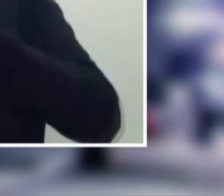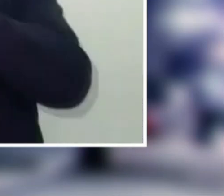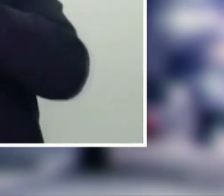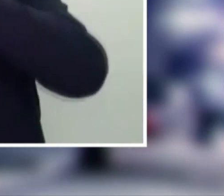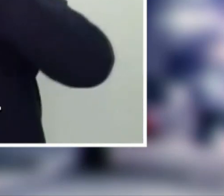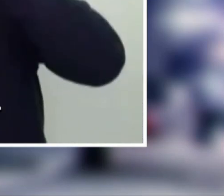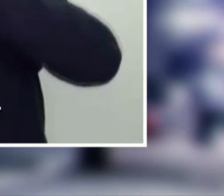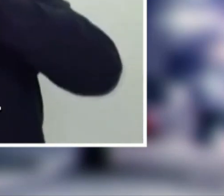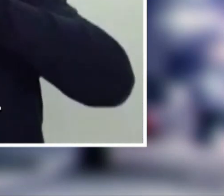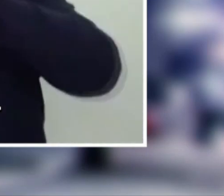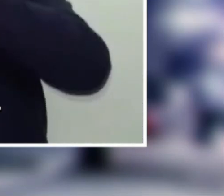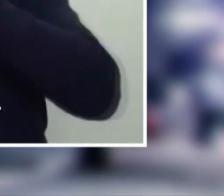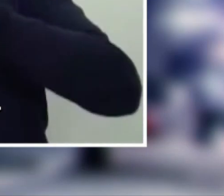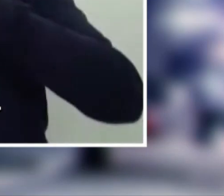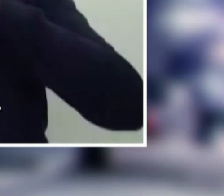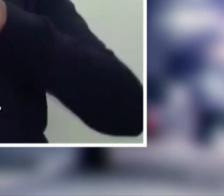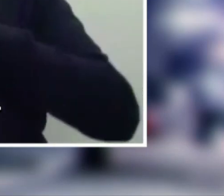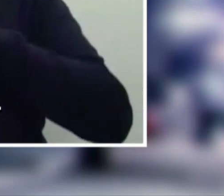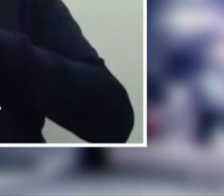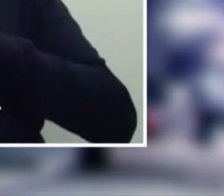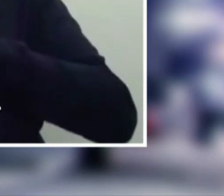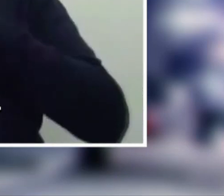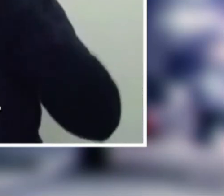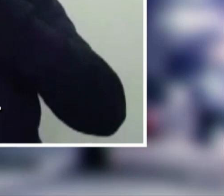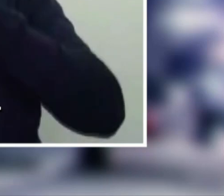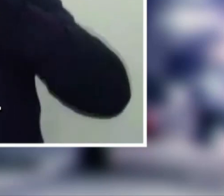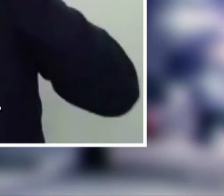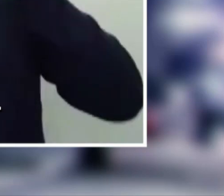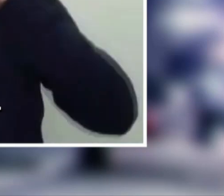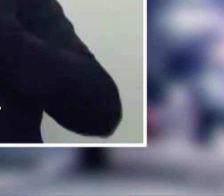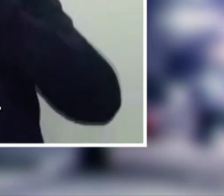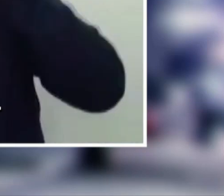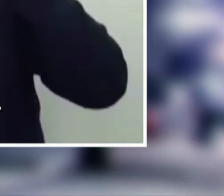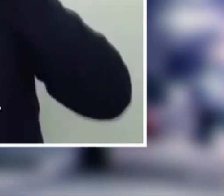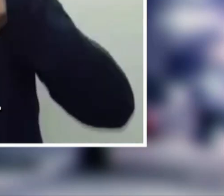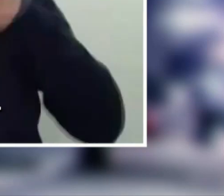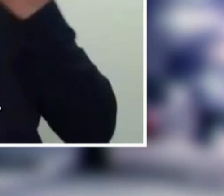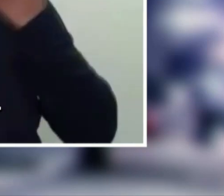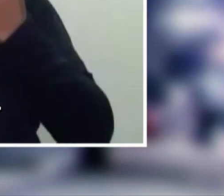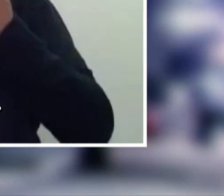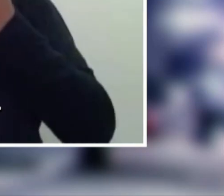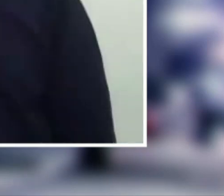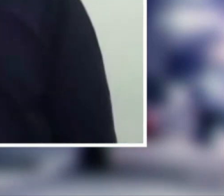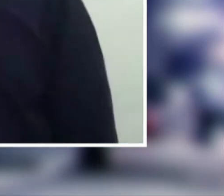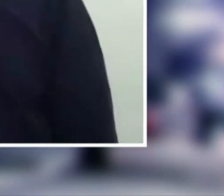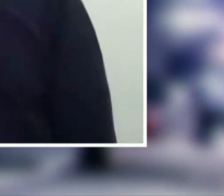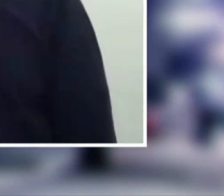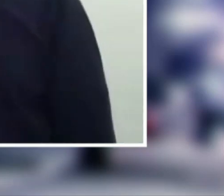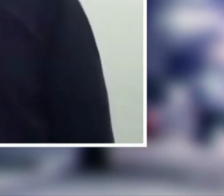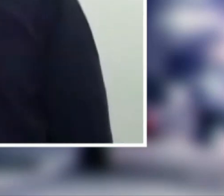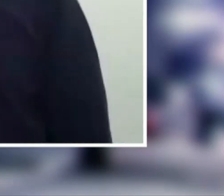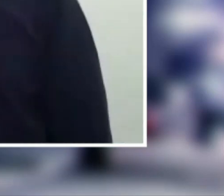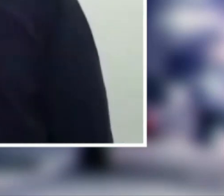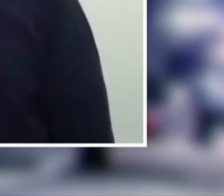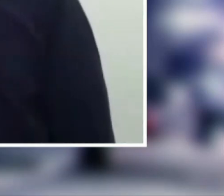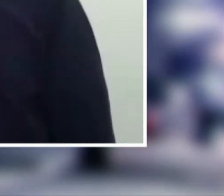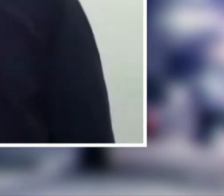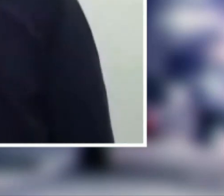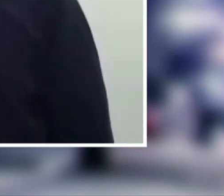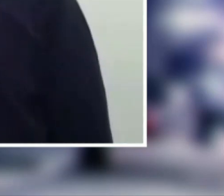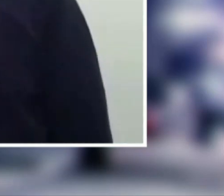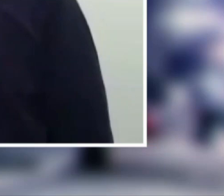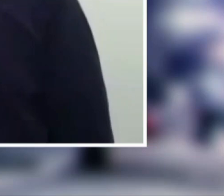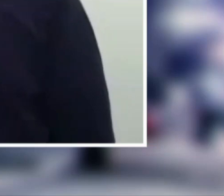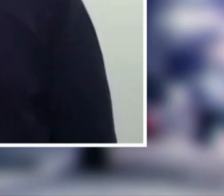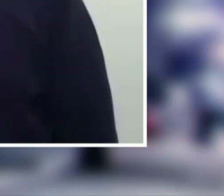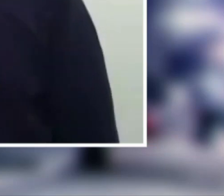conversa muito fria, então eu tenho que conversar com ela através do TOC, pessoalmente. Isso é importante para nós. Então, a gente não sai para passear,